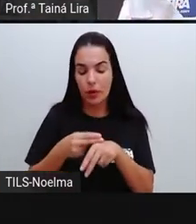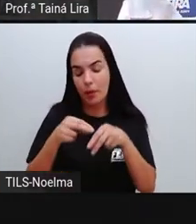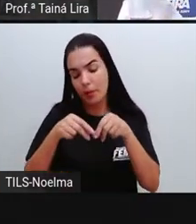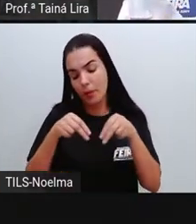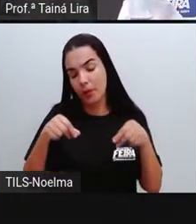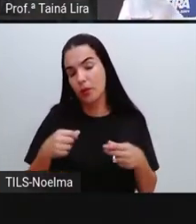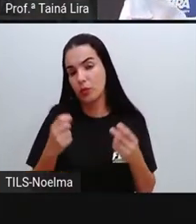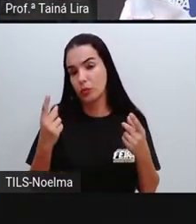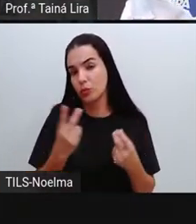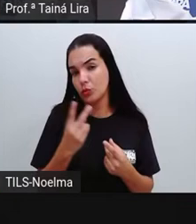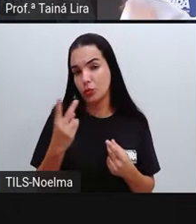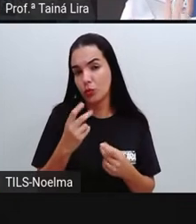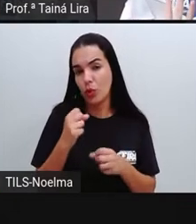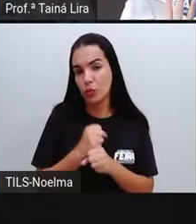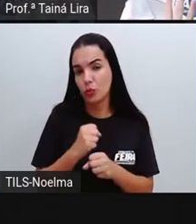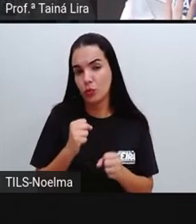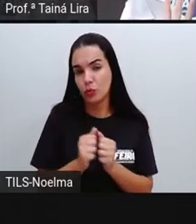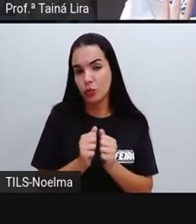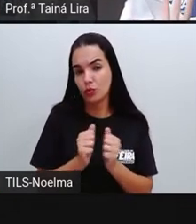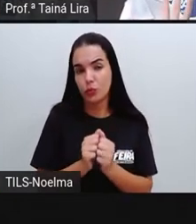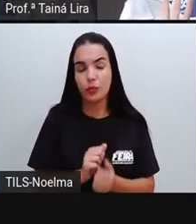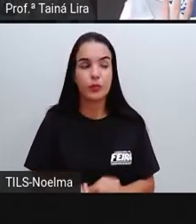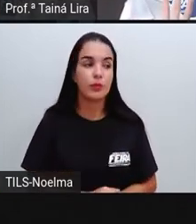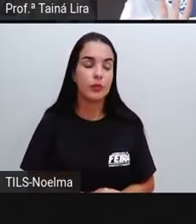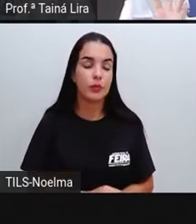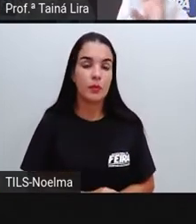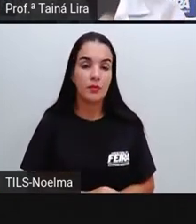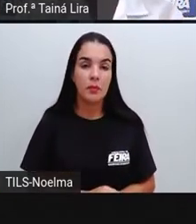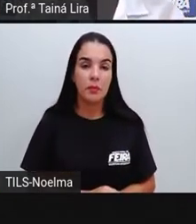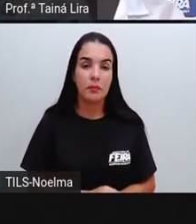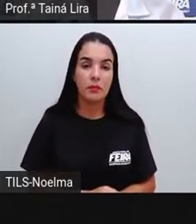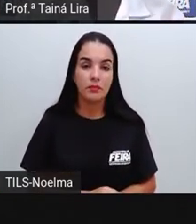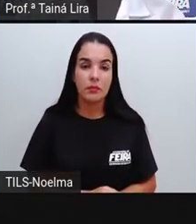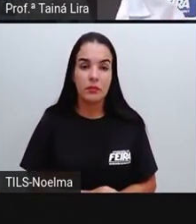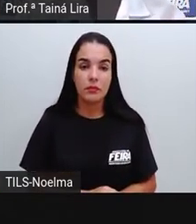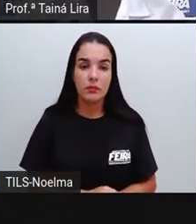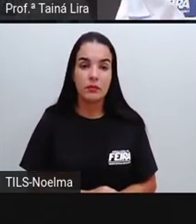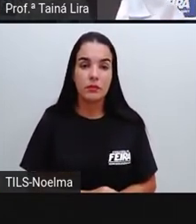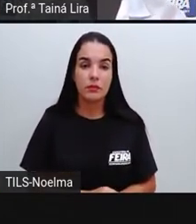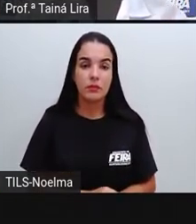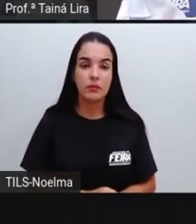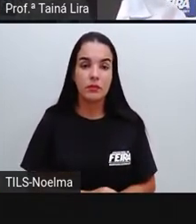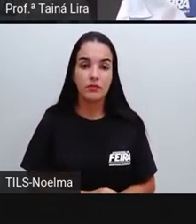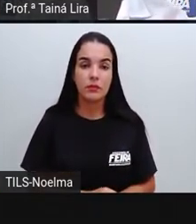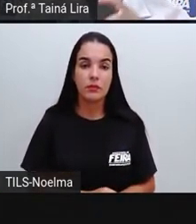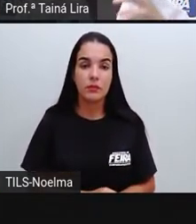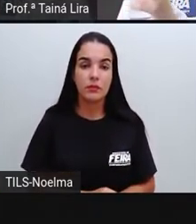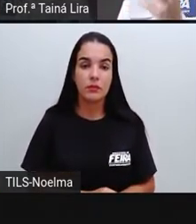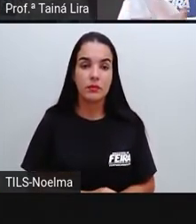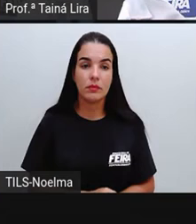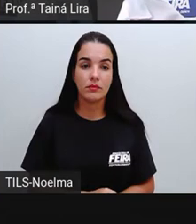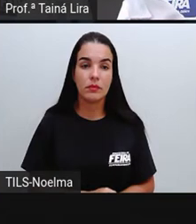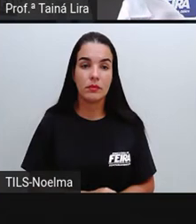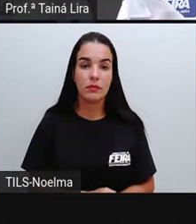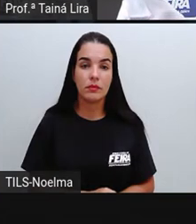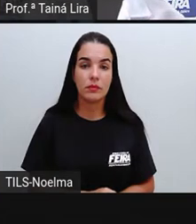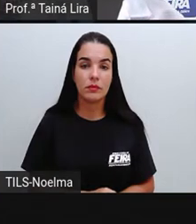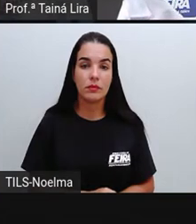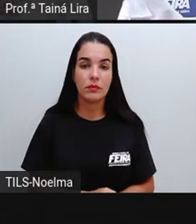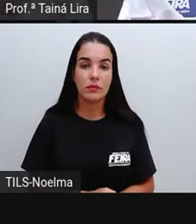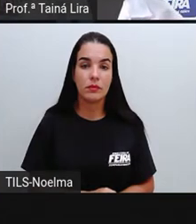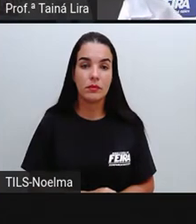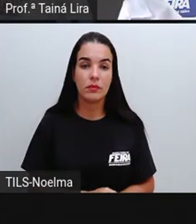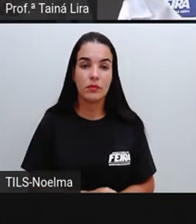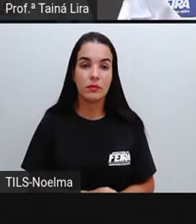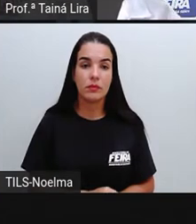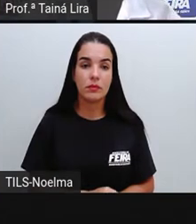que custa a Pro? Quanto é que ela pagou ali quando ela juntou o dinheiro, né, do achocolatado e o